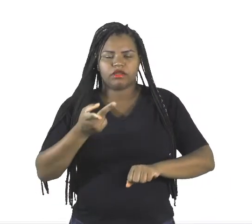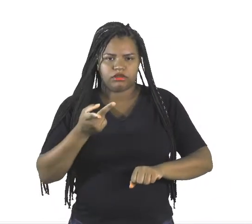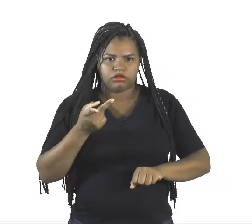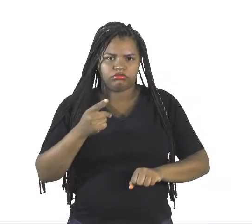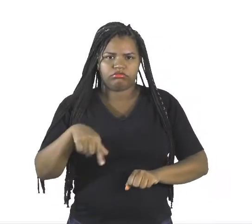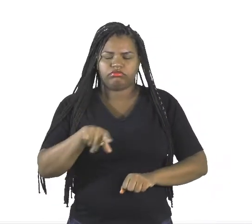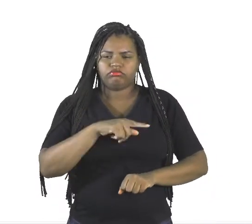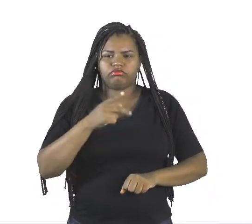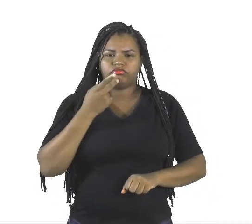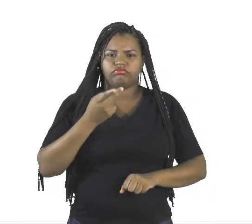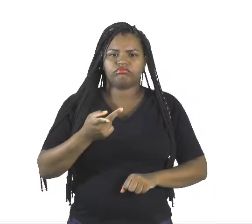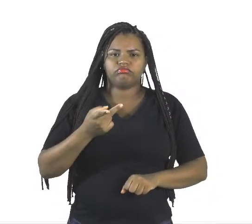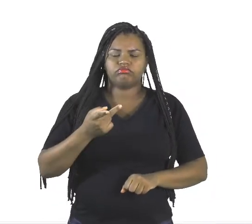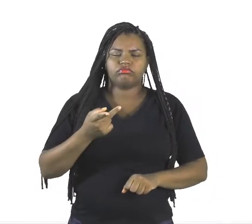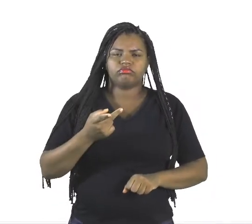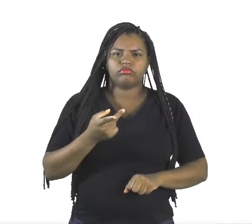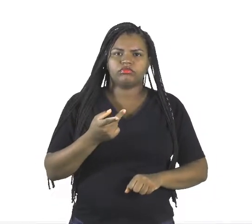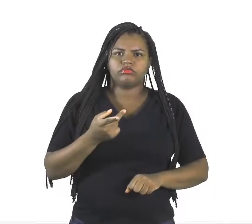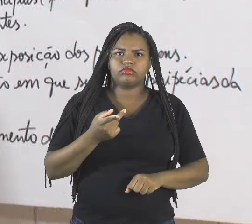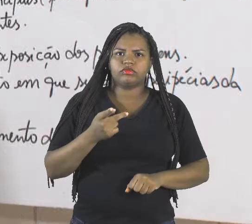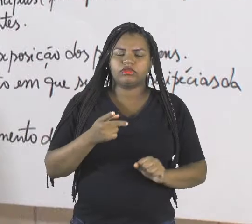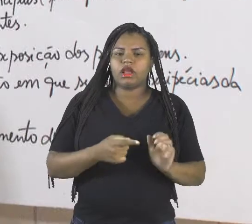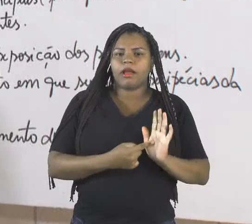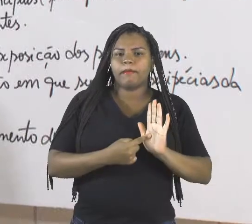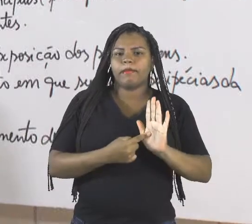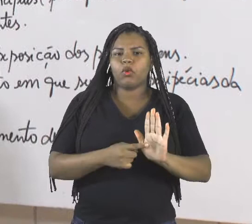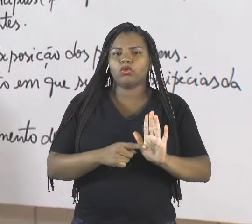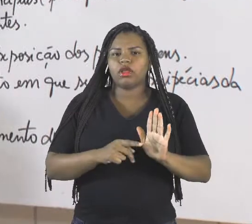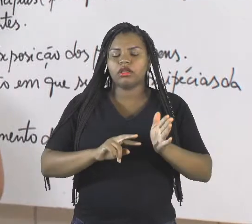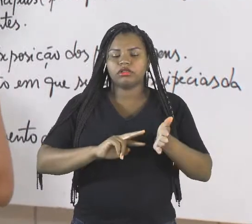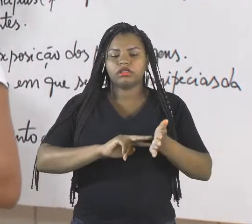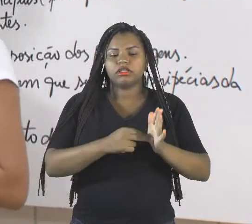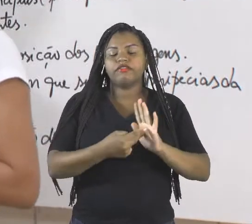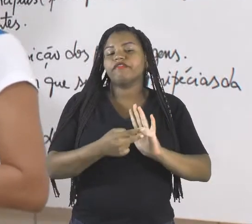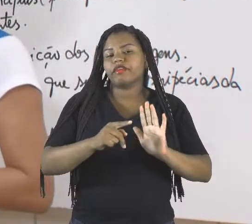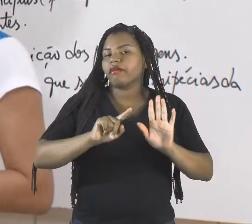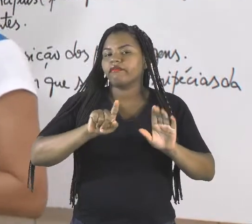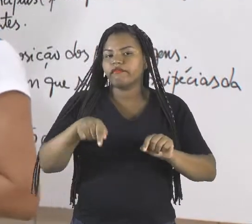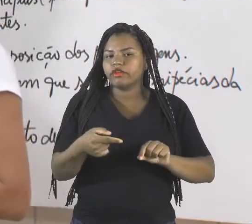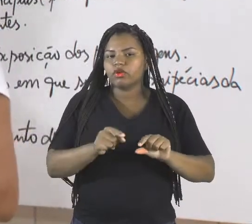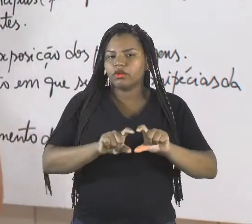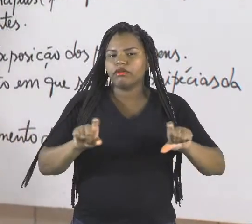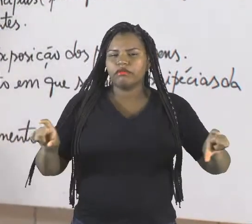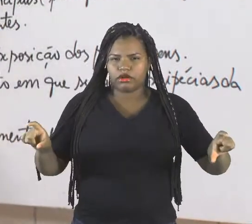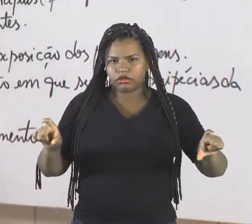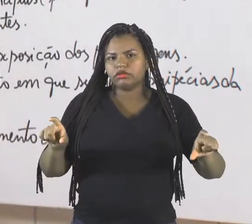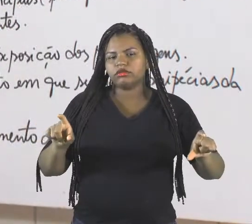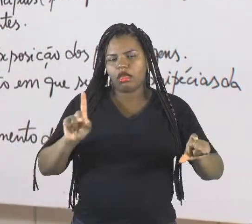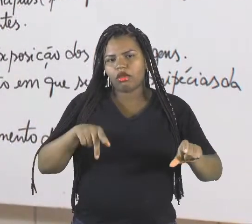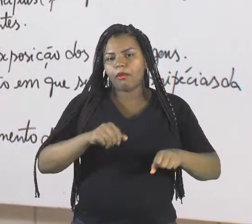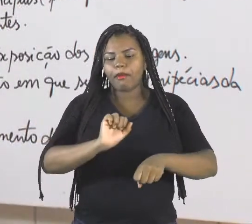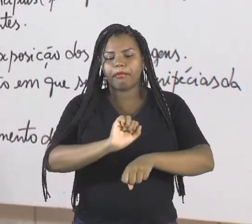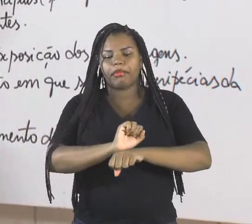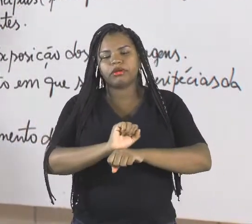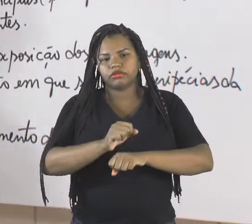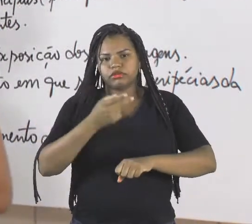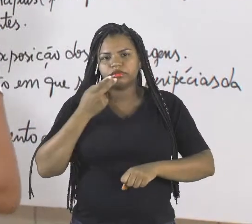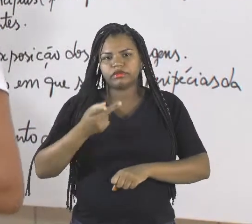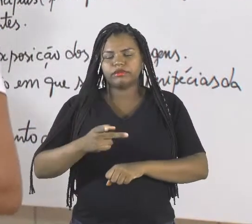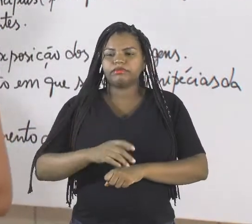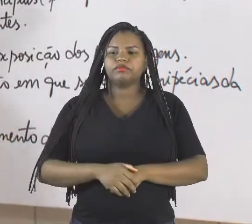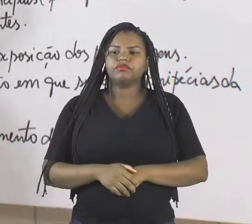vão me falar o que expressa aí essa vírgula nessa frase. Uma pausa na fala. Rosa,